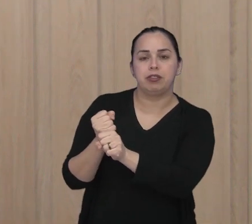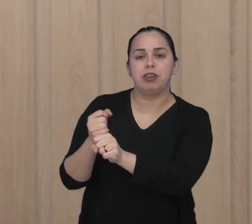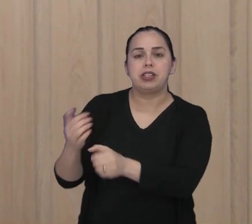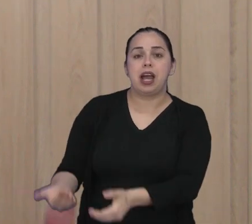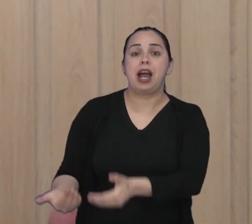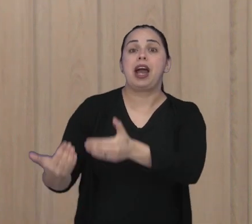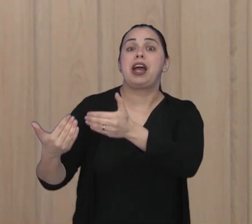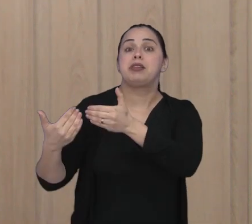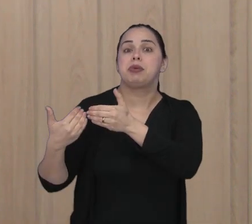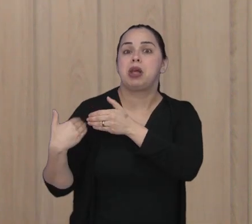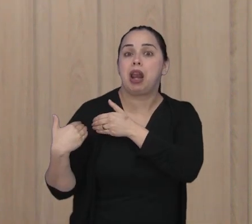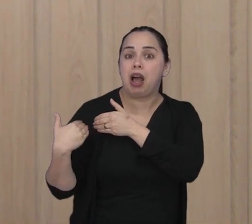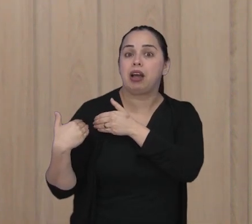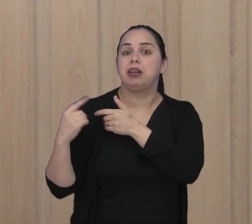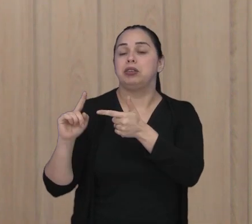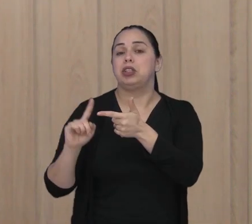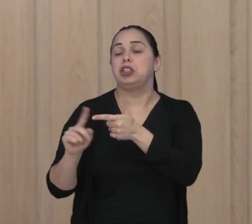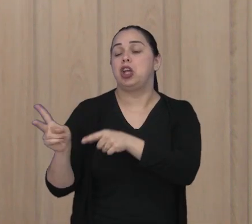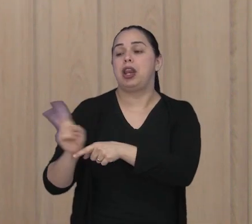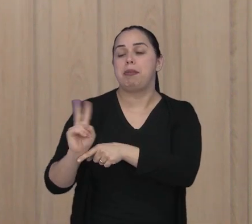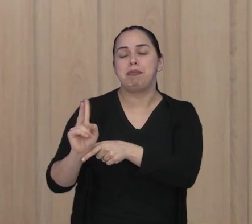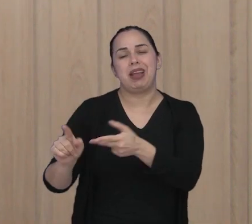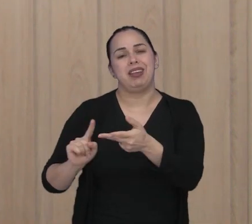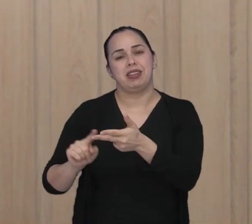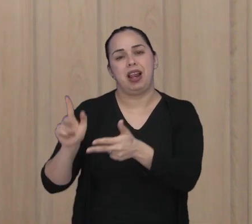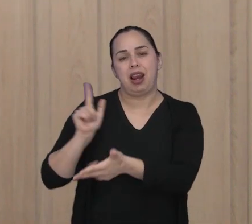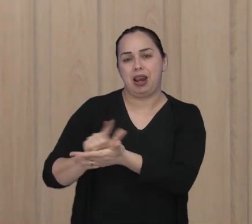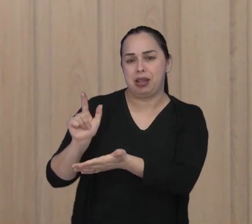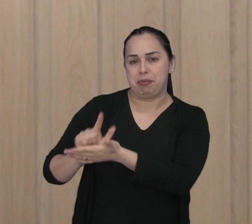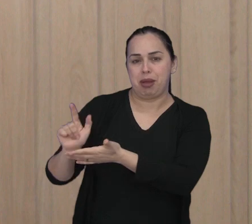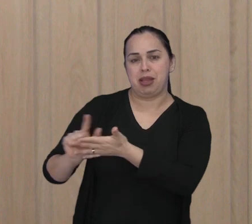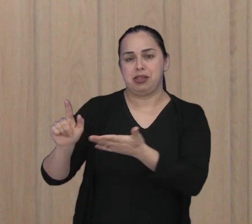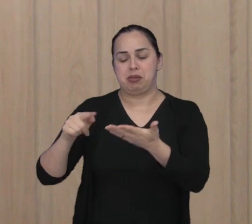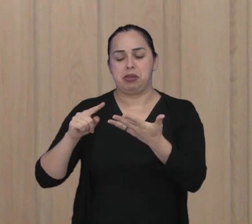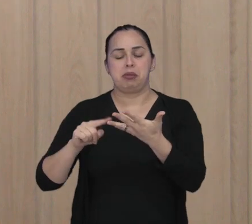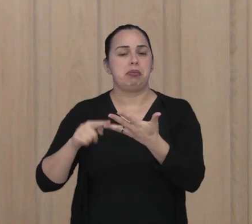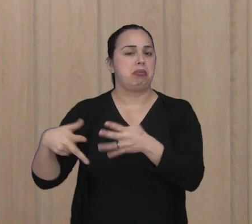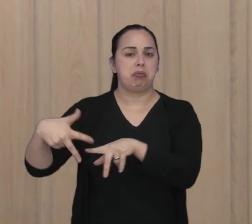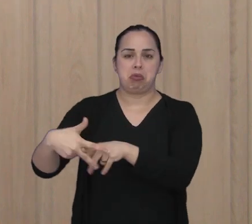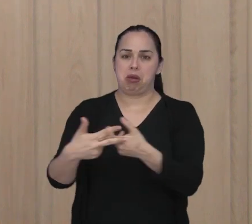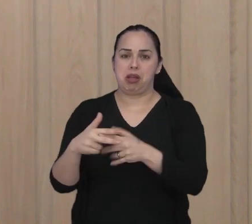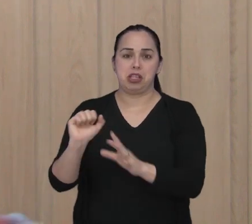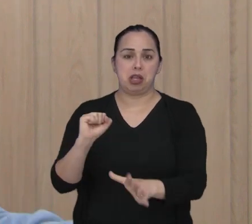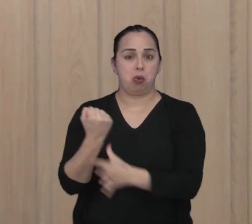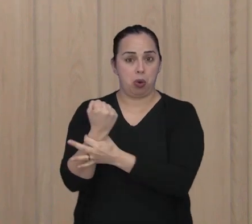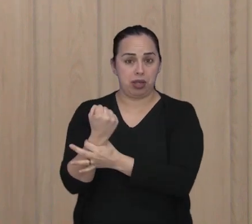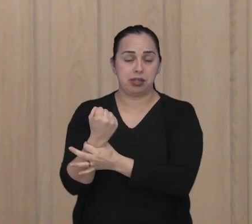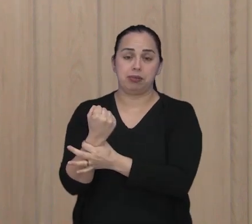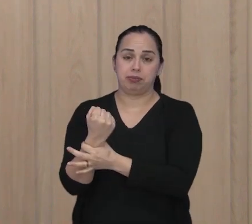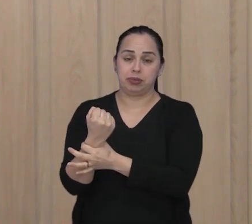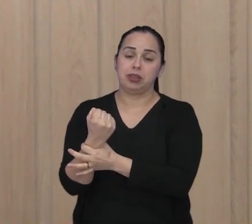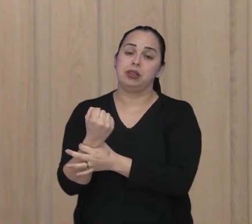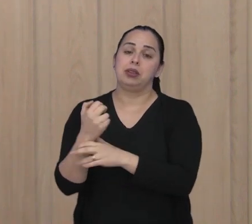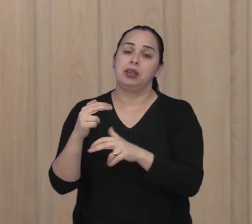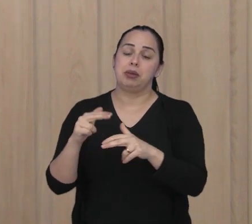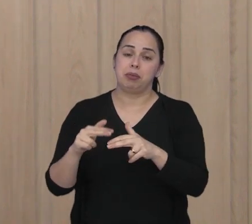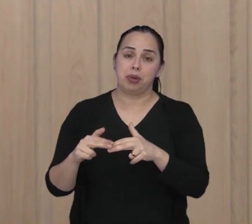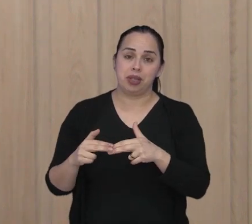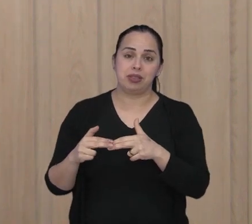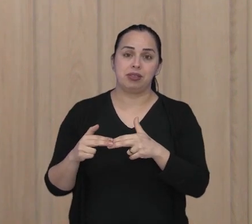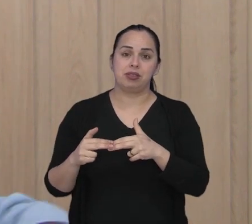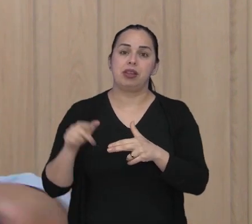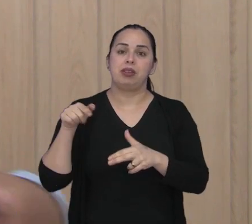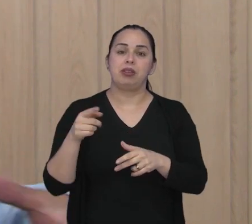essa empresa possa assumir a gestão dos serviços não pedagógicos, limpeza, manutenção, vigilância e segurança da escola.